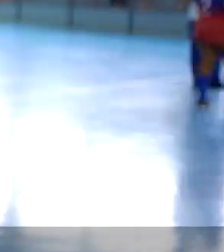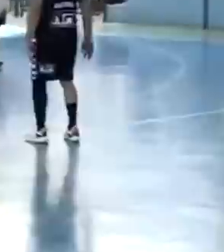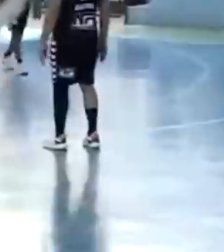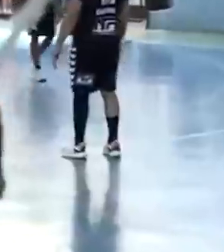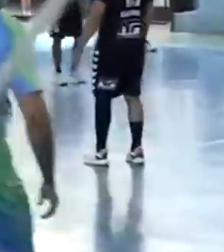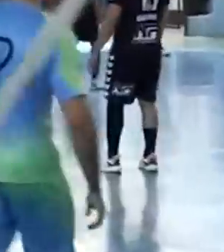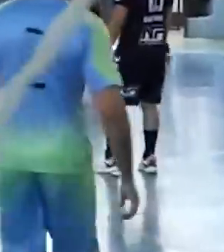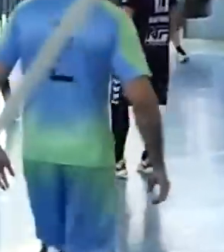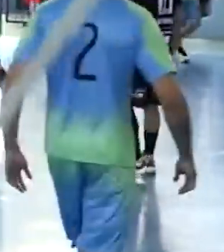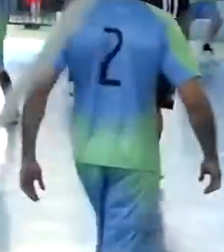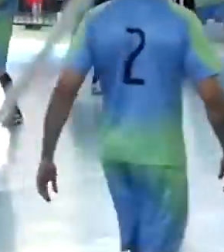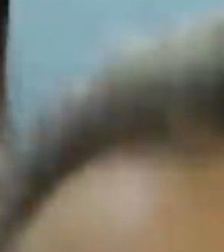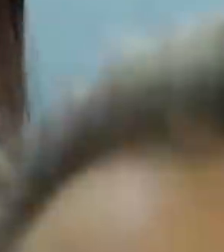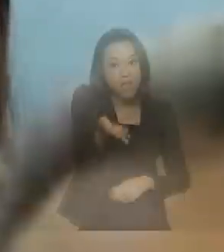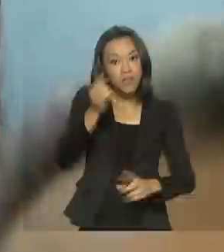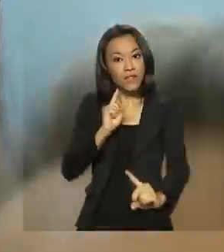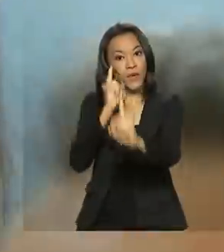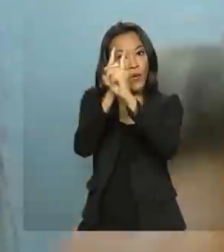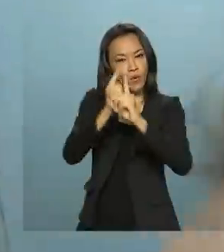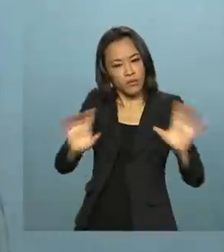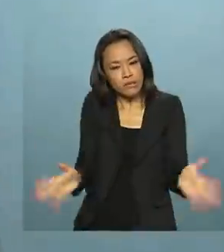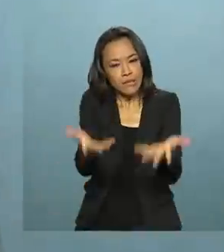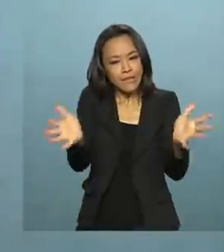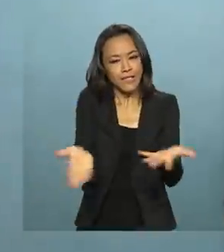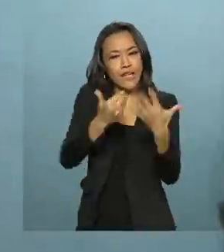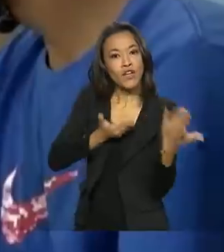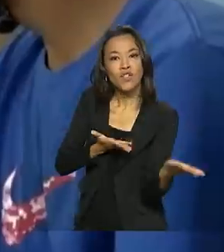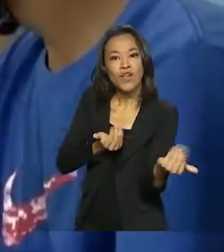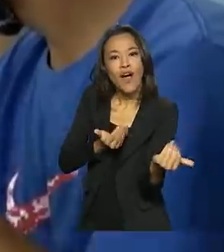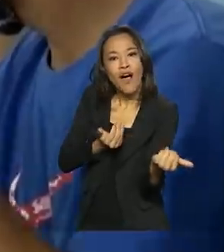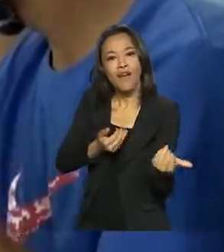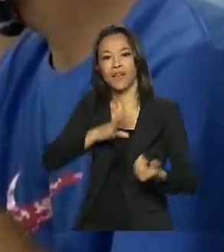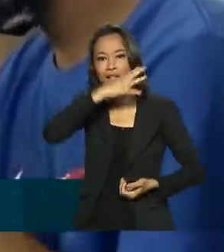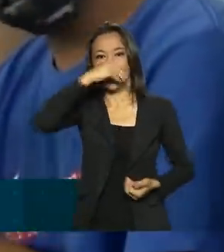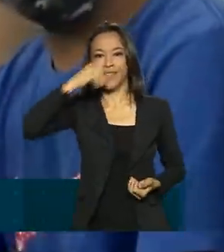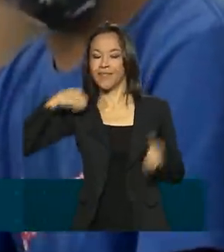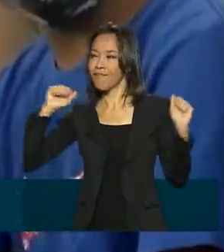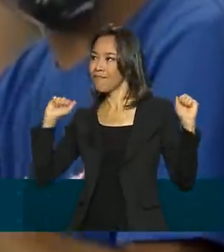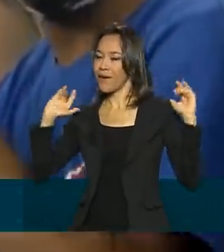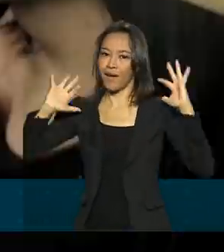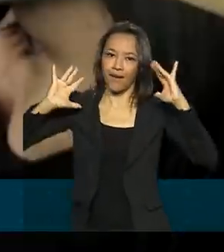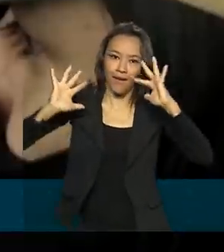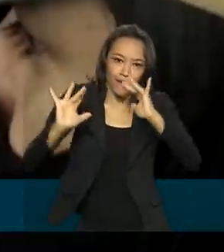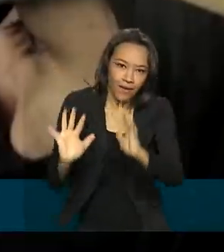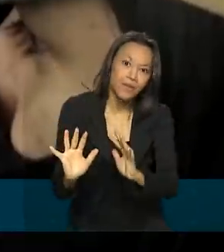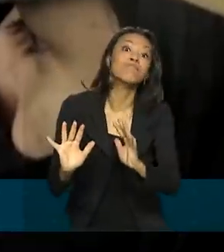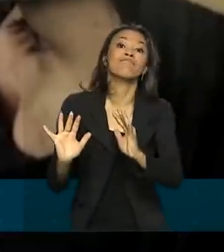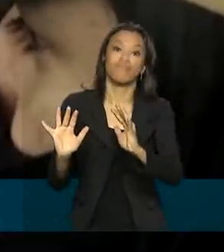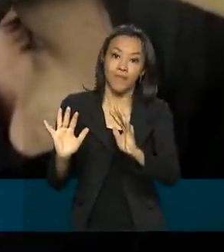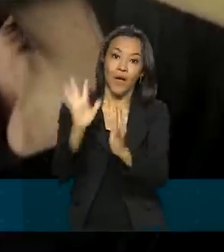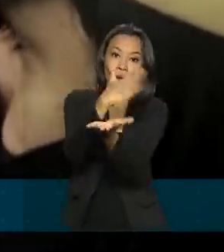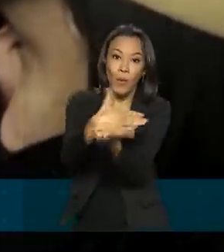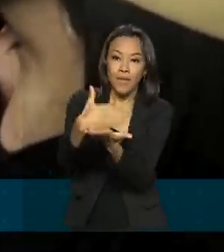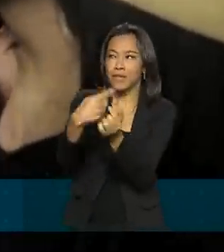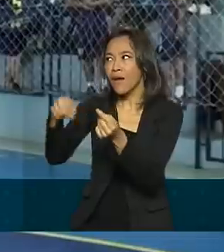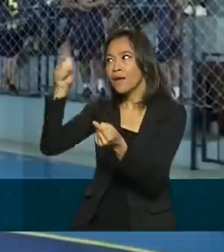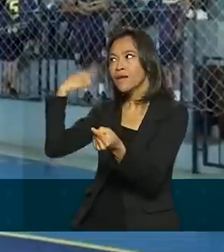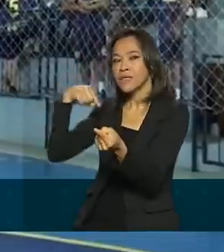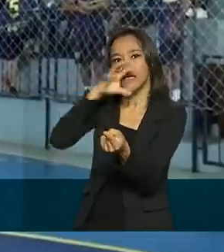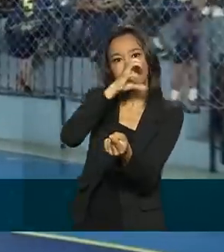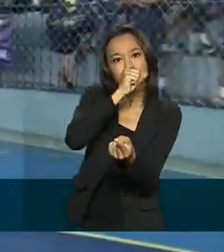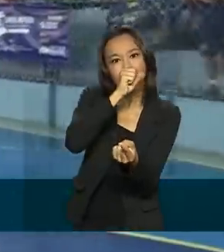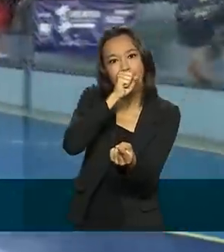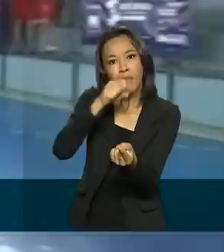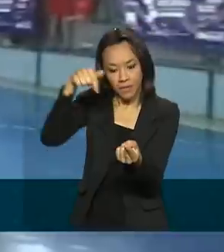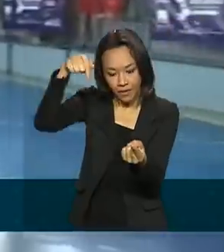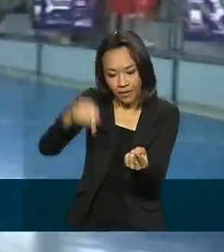O evento também motivou jovens e adolescentes que foram assistir aos jogos que começaram no último sábado e